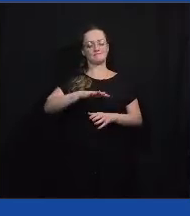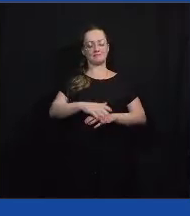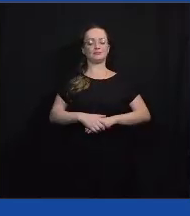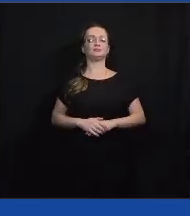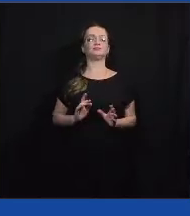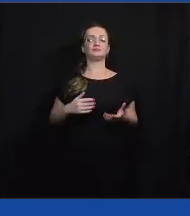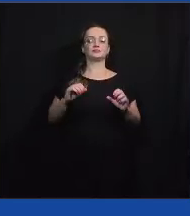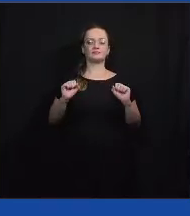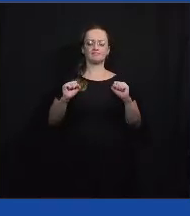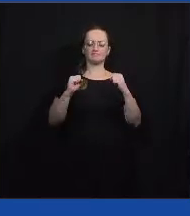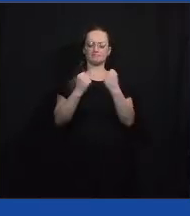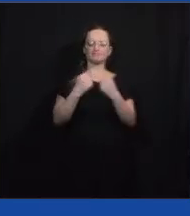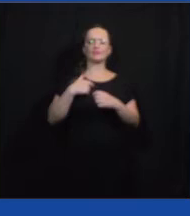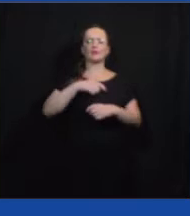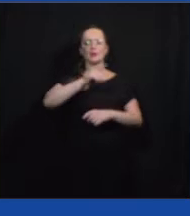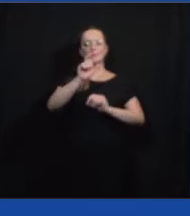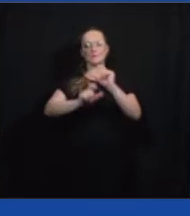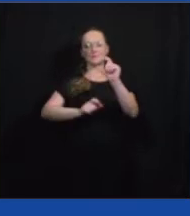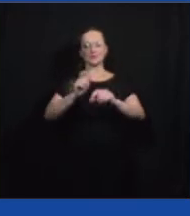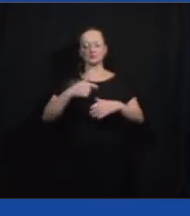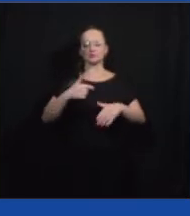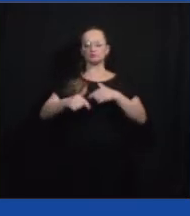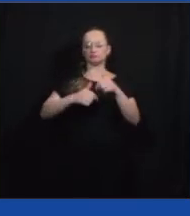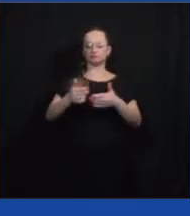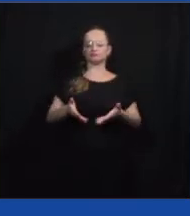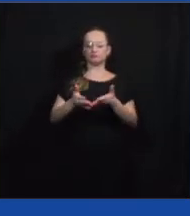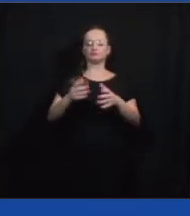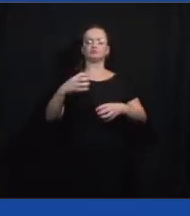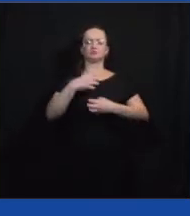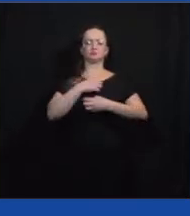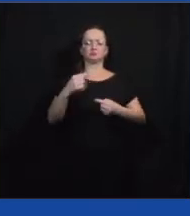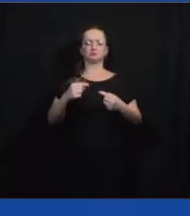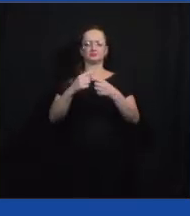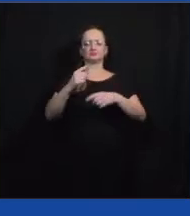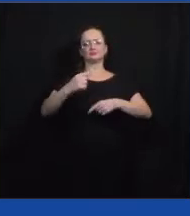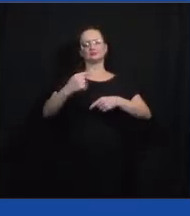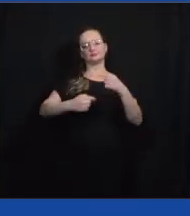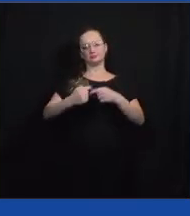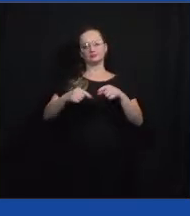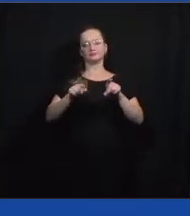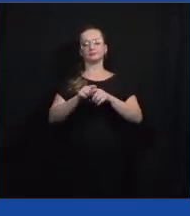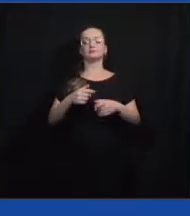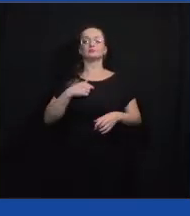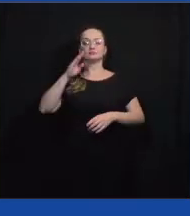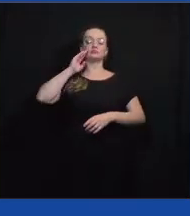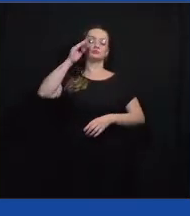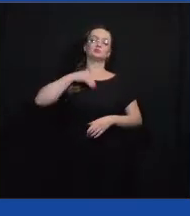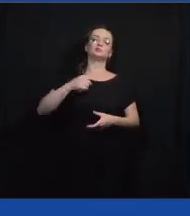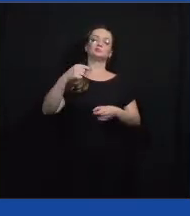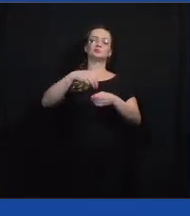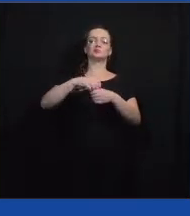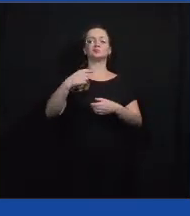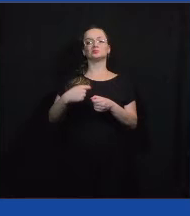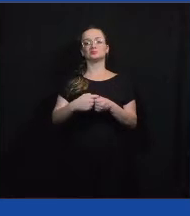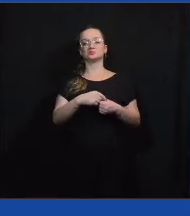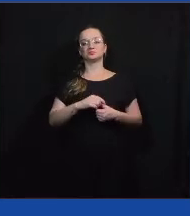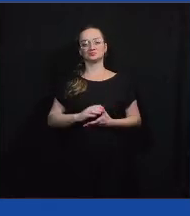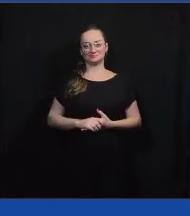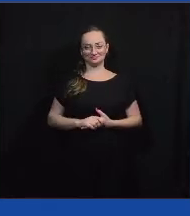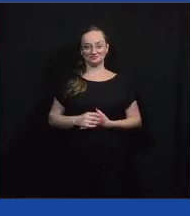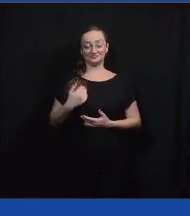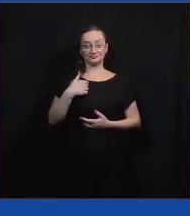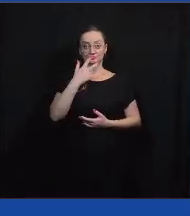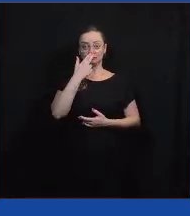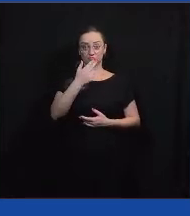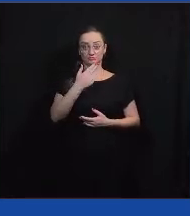empoderando os cidadãos e cidadãs aí a atuarem de forma política e protagonistas nas suas cidades. E eu acho que um